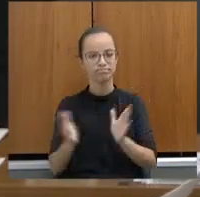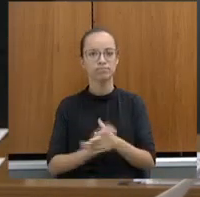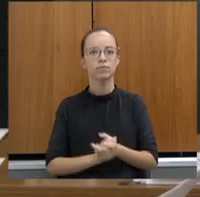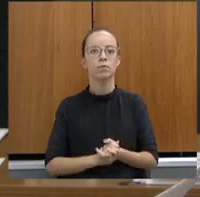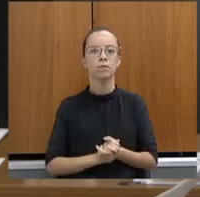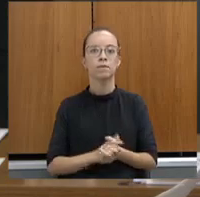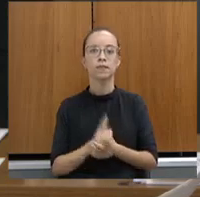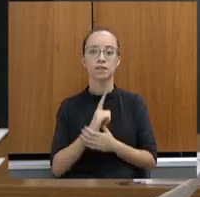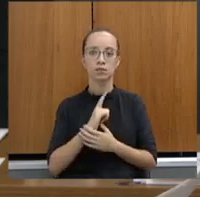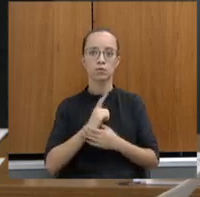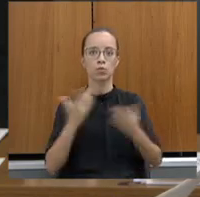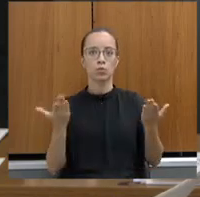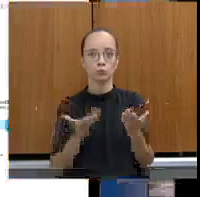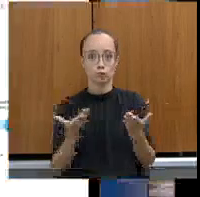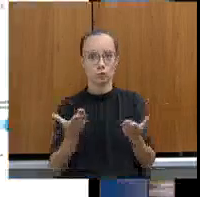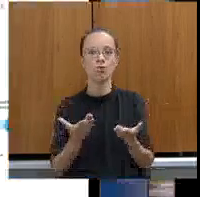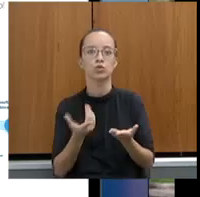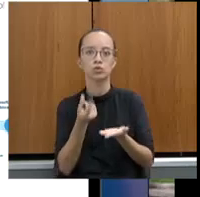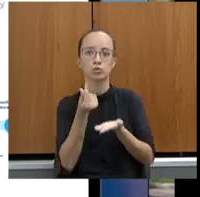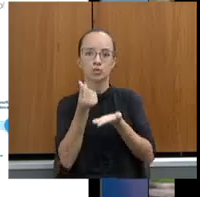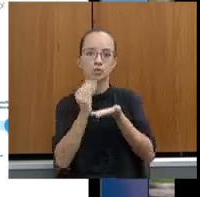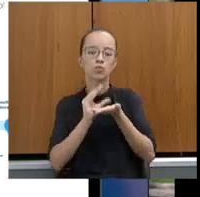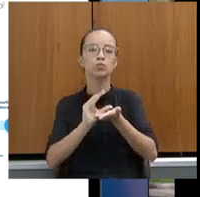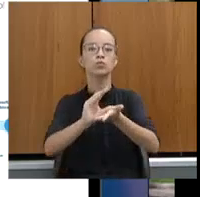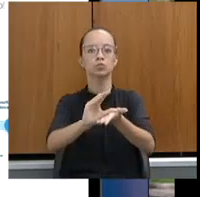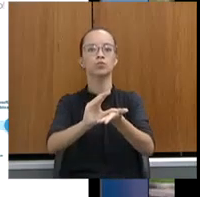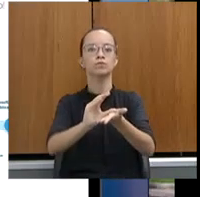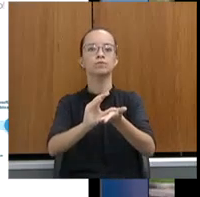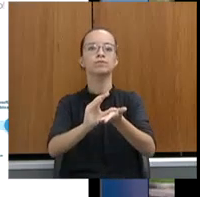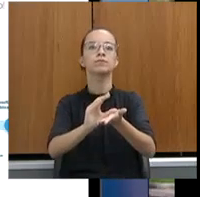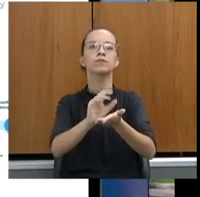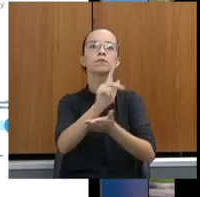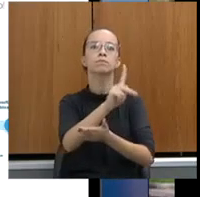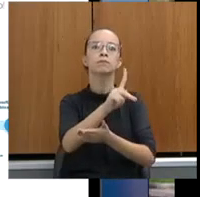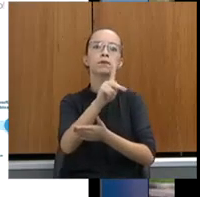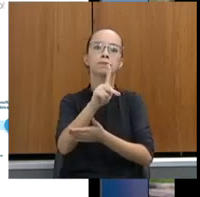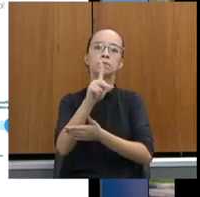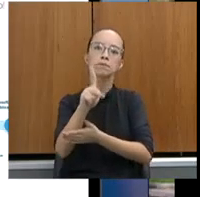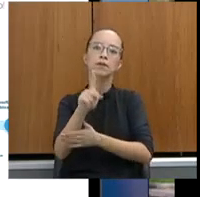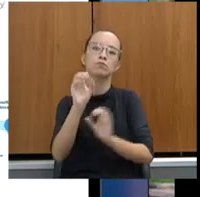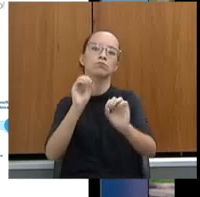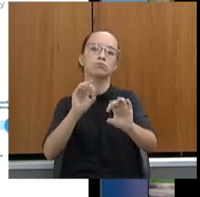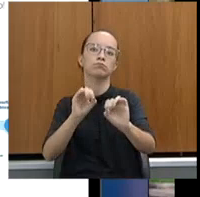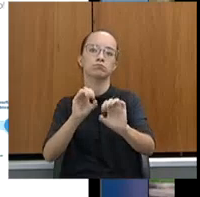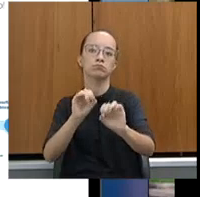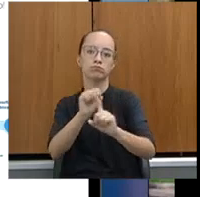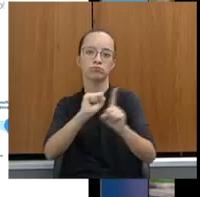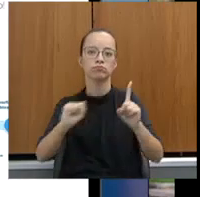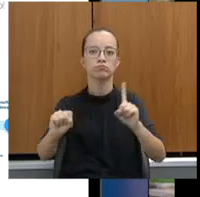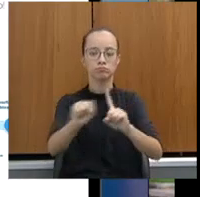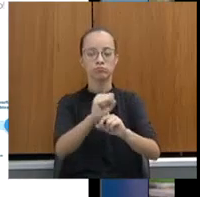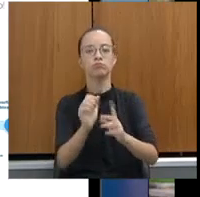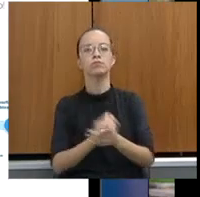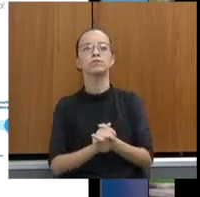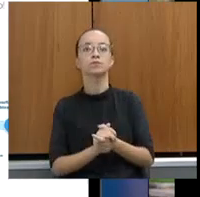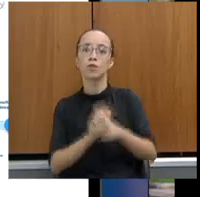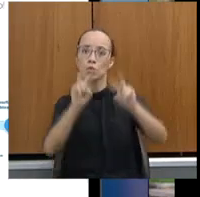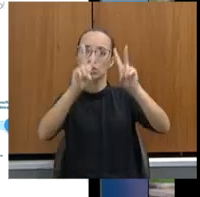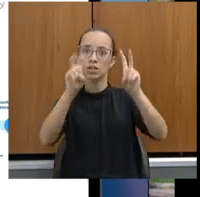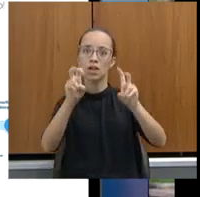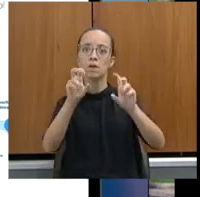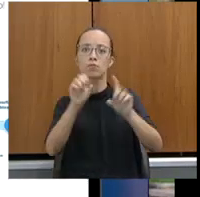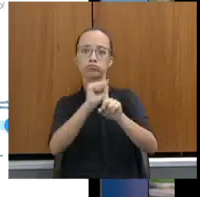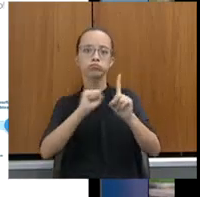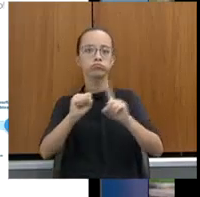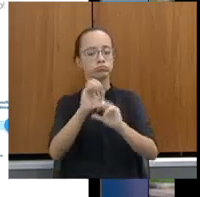Nós temos hoje um financiamento da nossa PPP do sócio-educativo. Esse tema PPP do